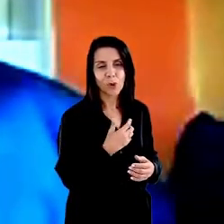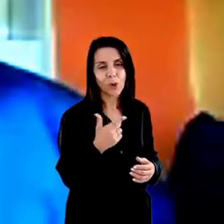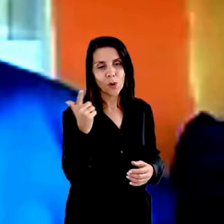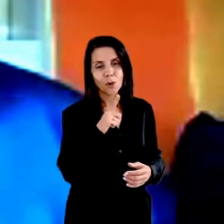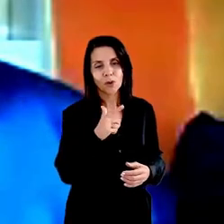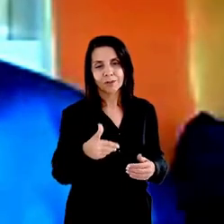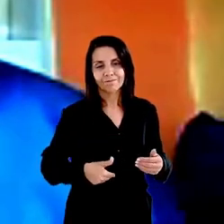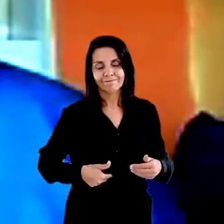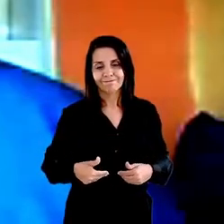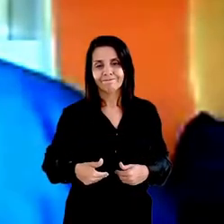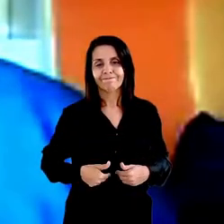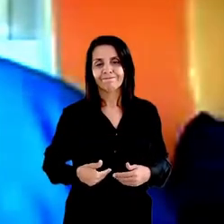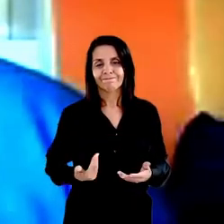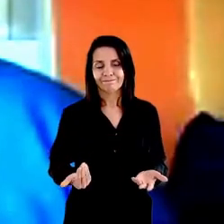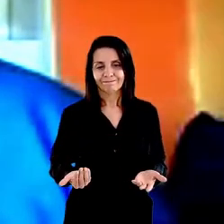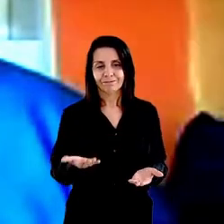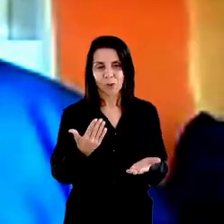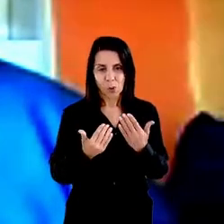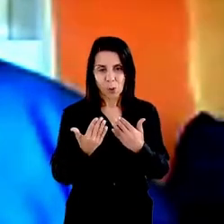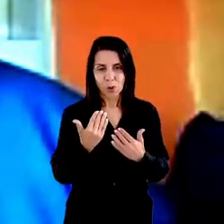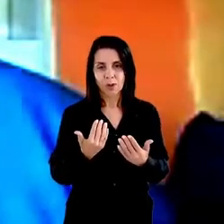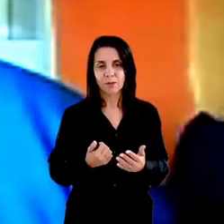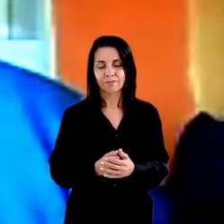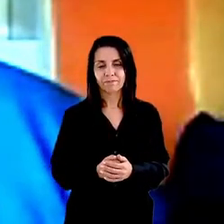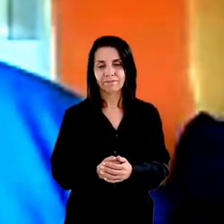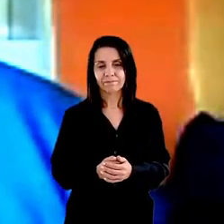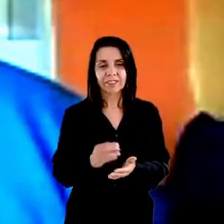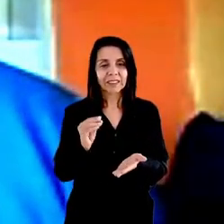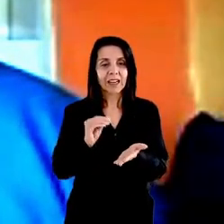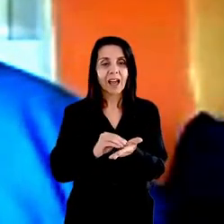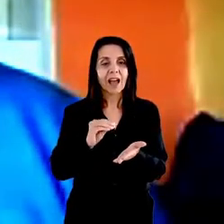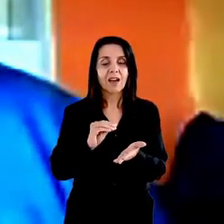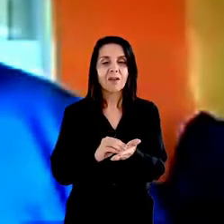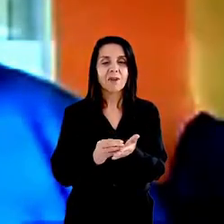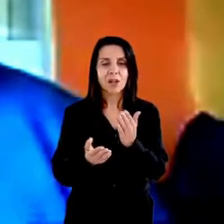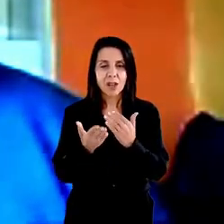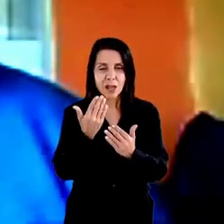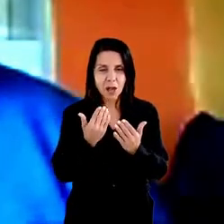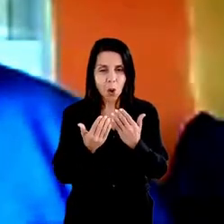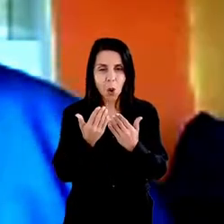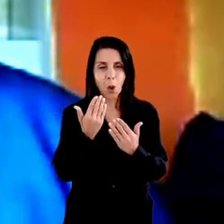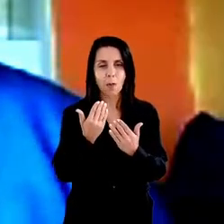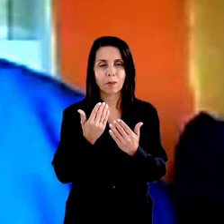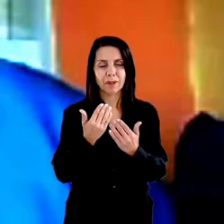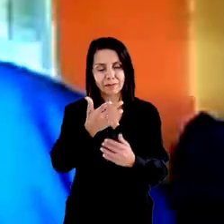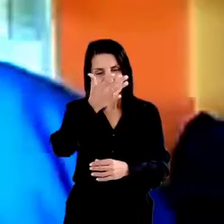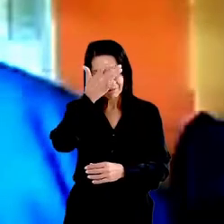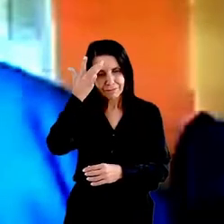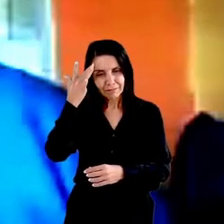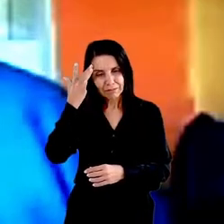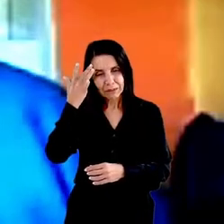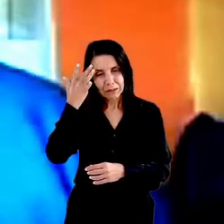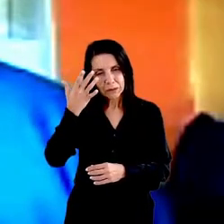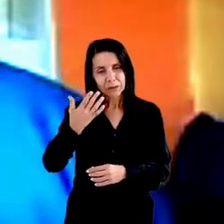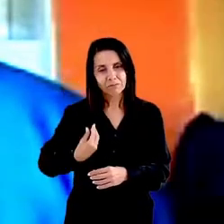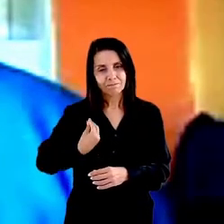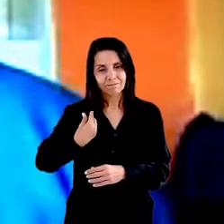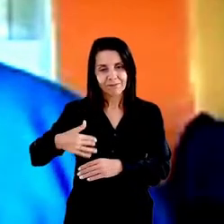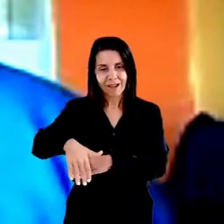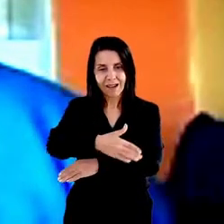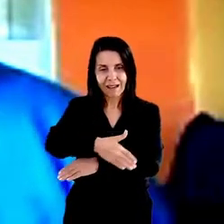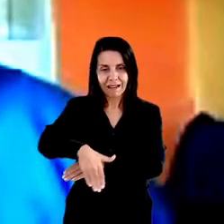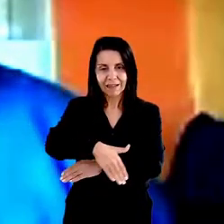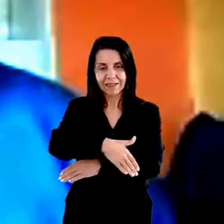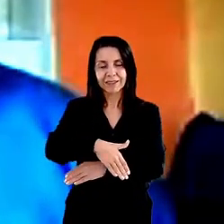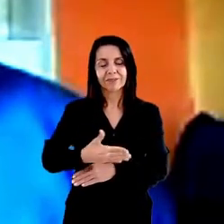esse tema é caro para nós. a escassez de comida destinada à população em situação de rua, numa sociedade em